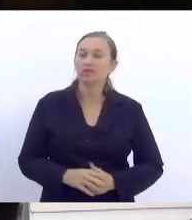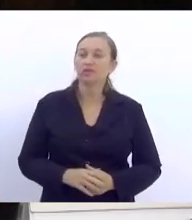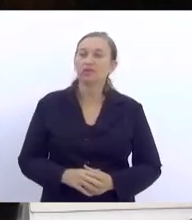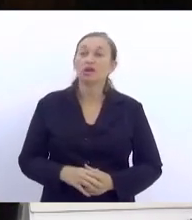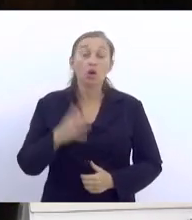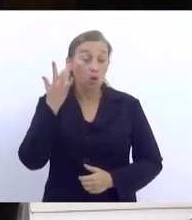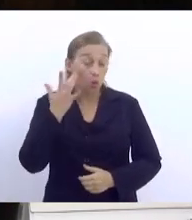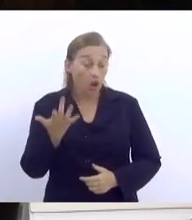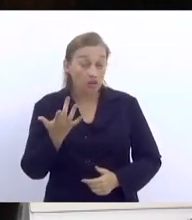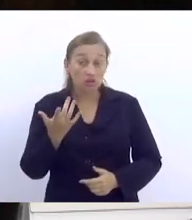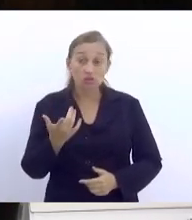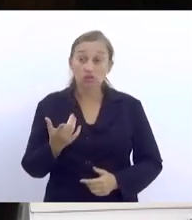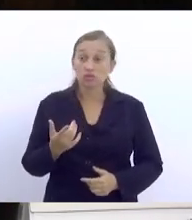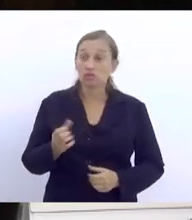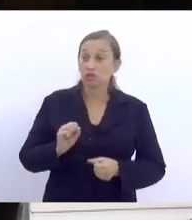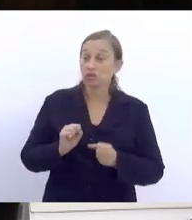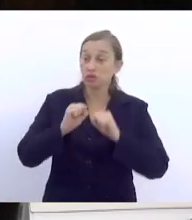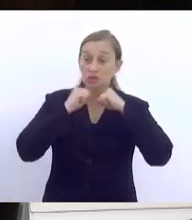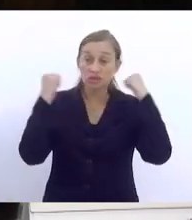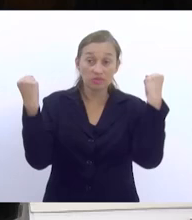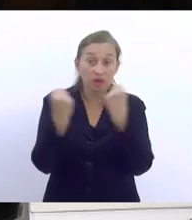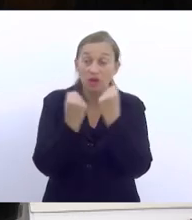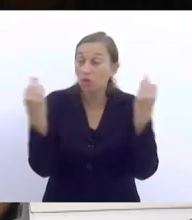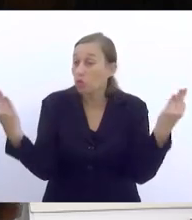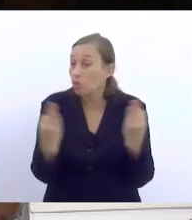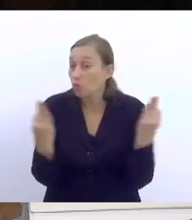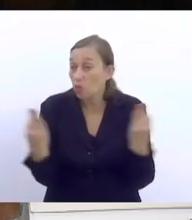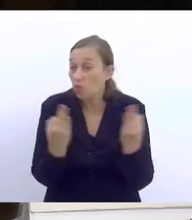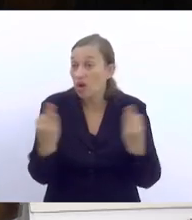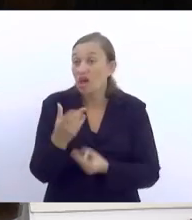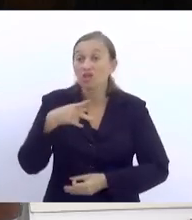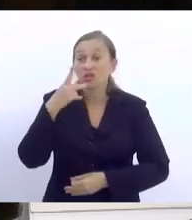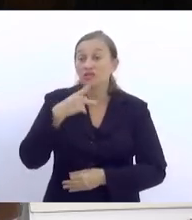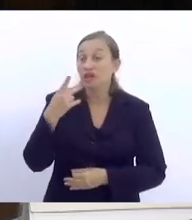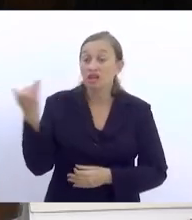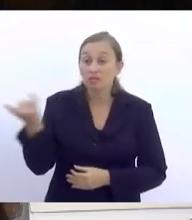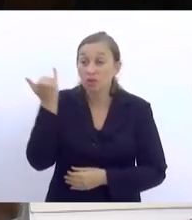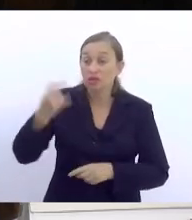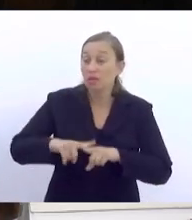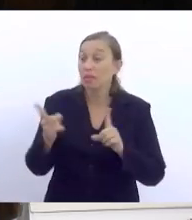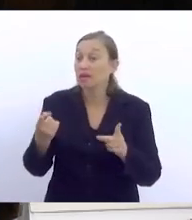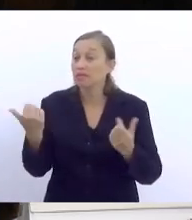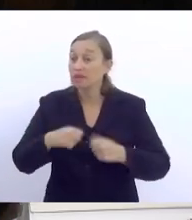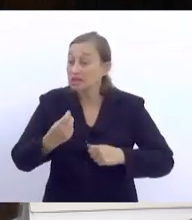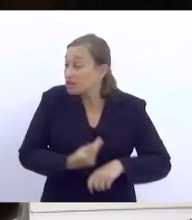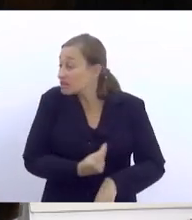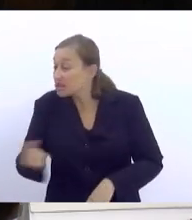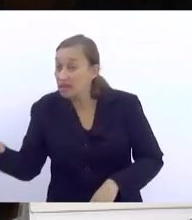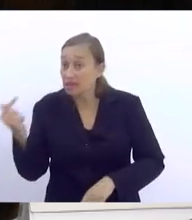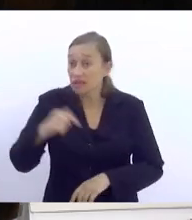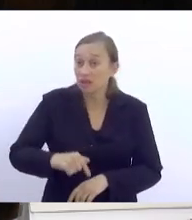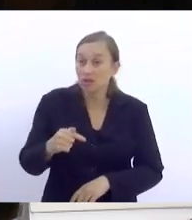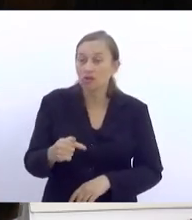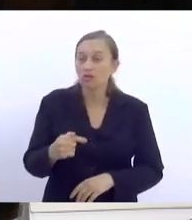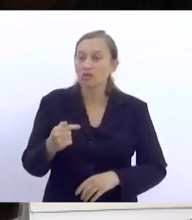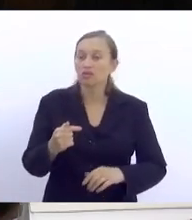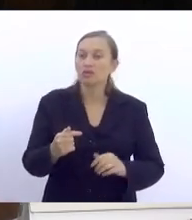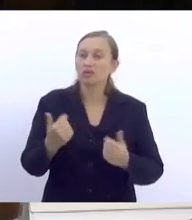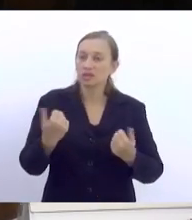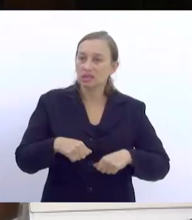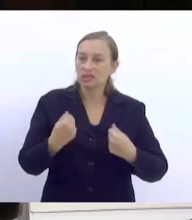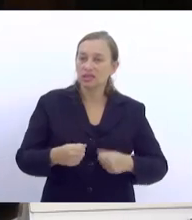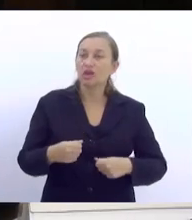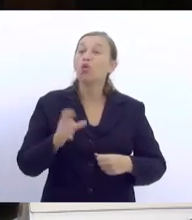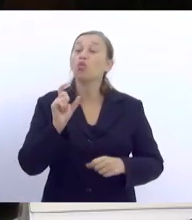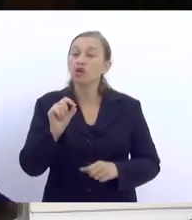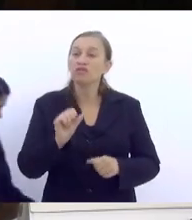que o seminário está ótimo, as nossas falas estão importantes, mas a gente tem que sair daqui com essa incomodação. O